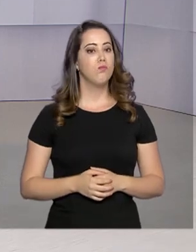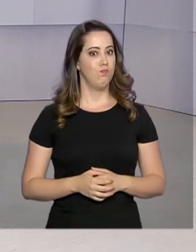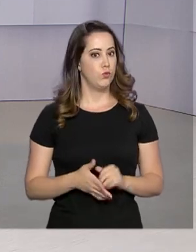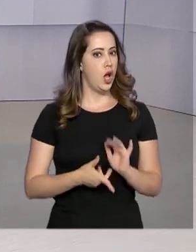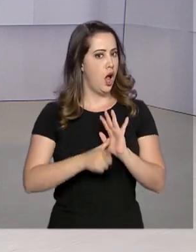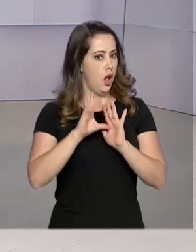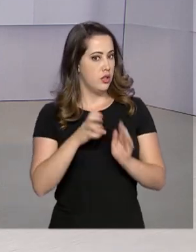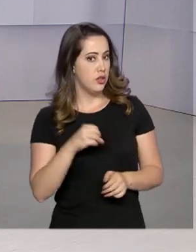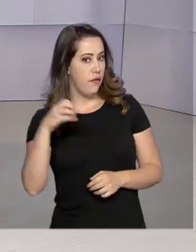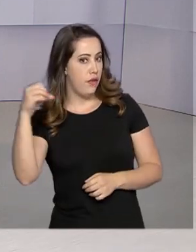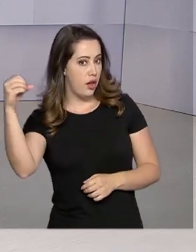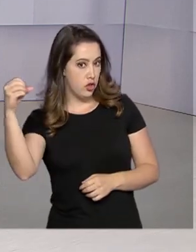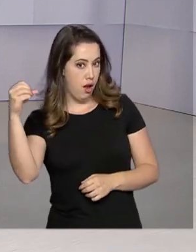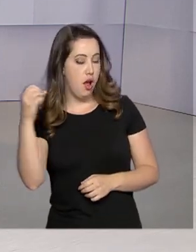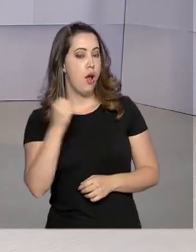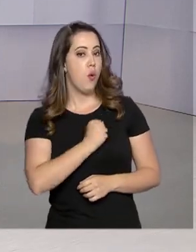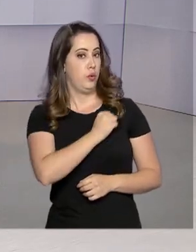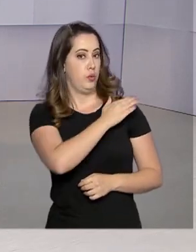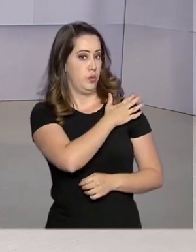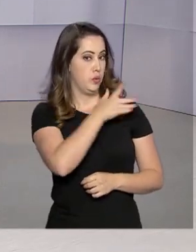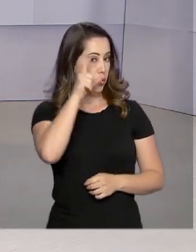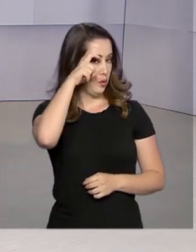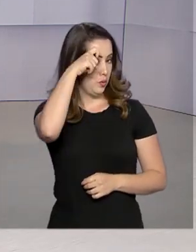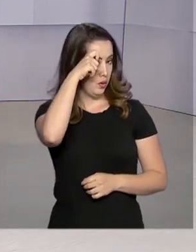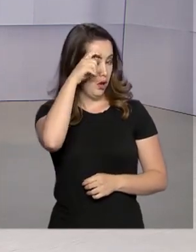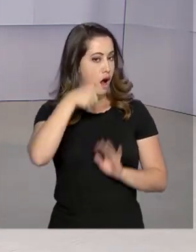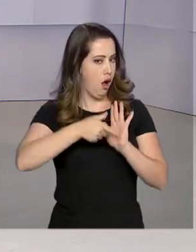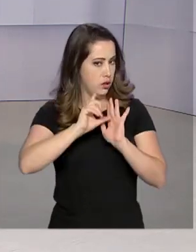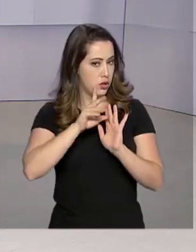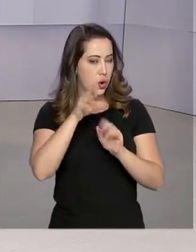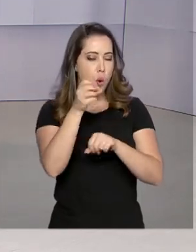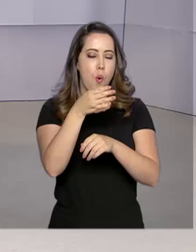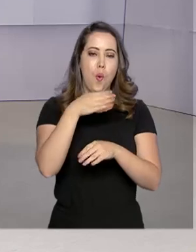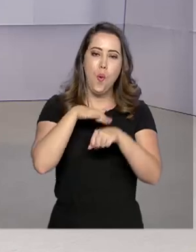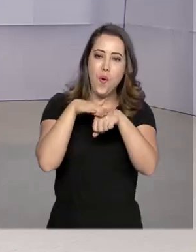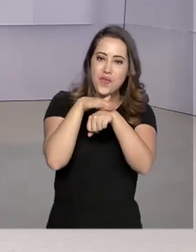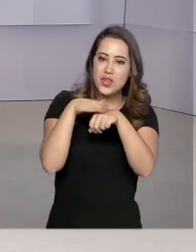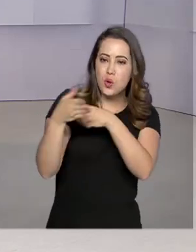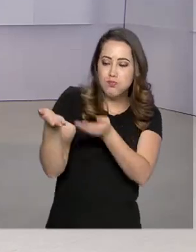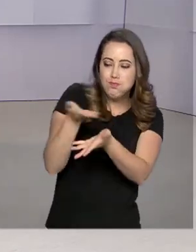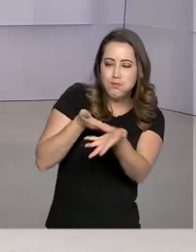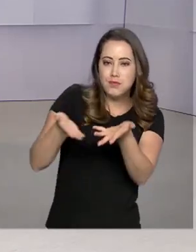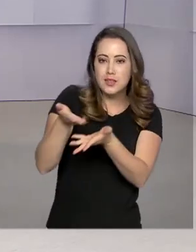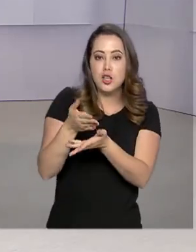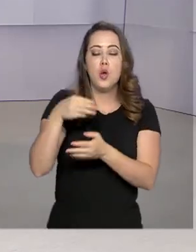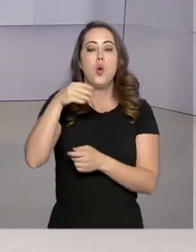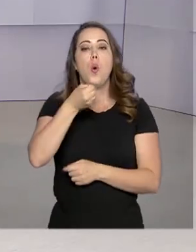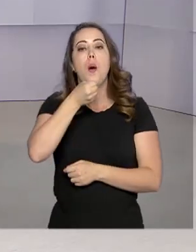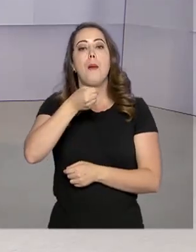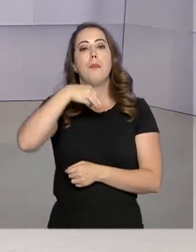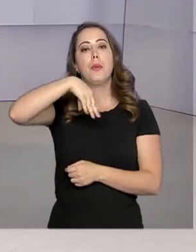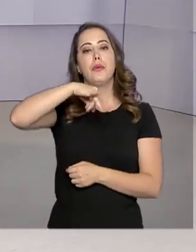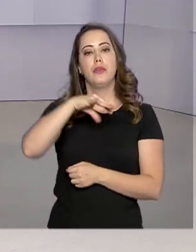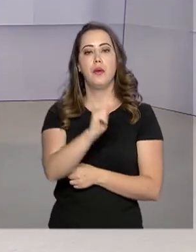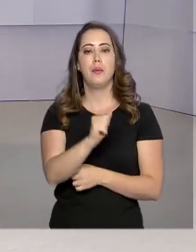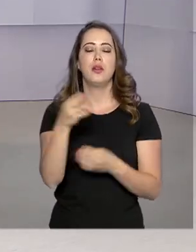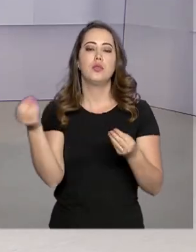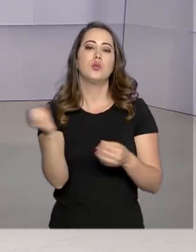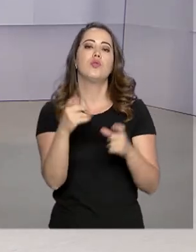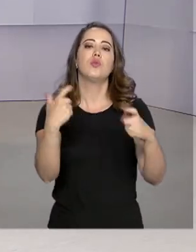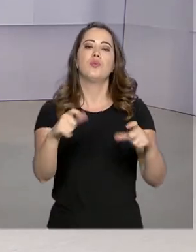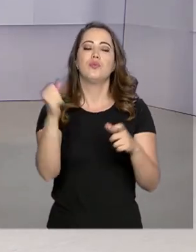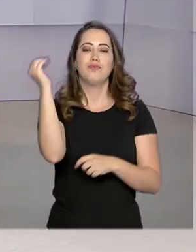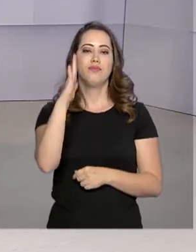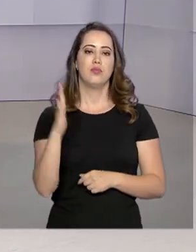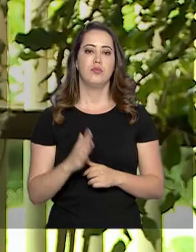E antes de viajar para a Antártica, o vice-presidente Hamilton Mourão conversou com a repórter Márcia Fernandes sobre a nova base brasileira.